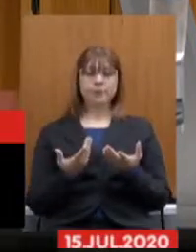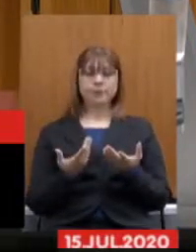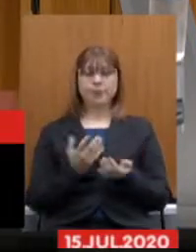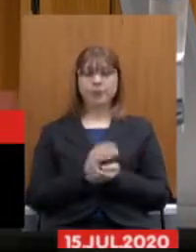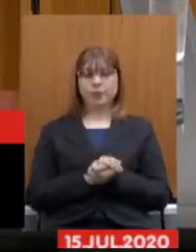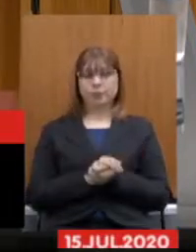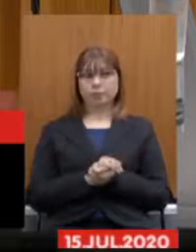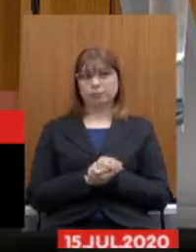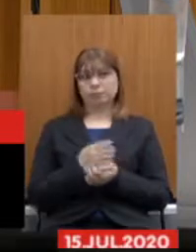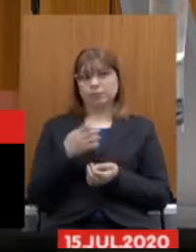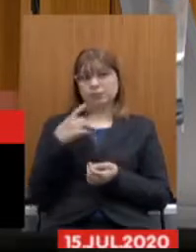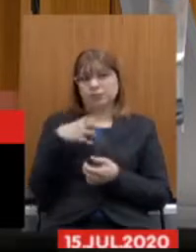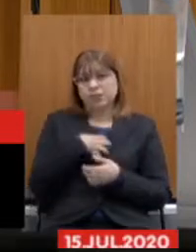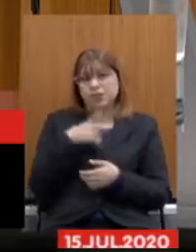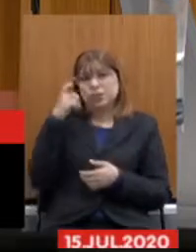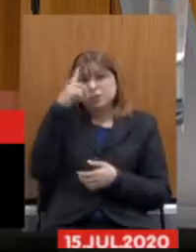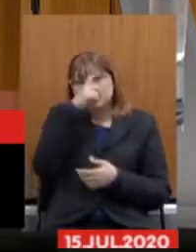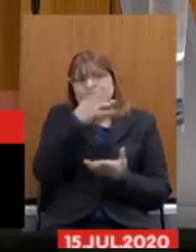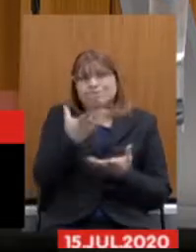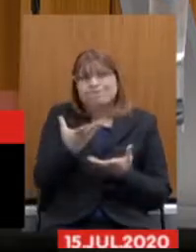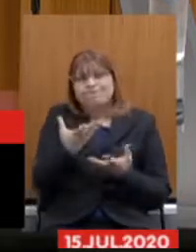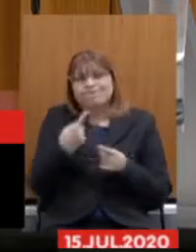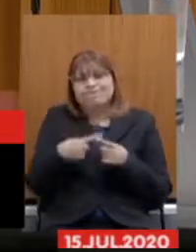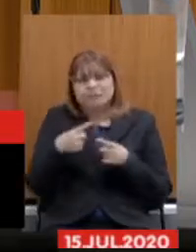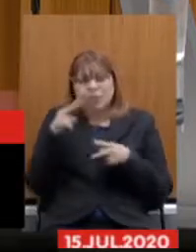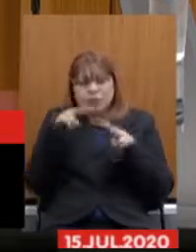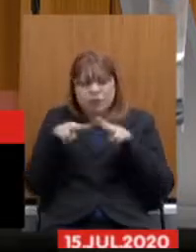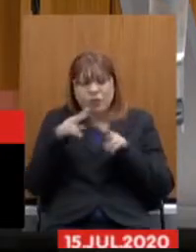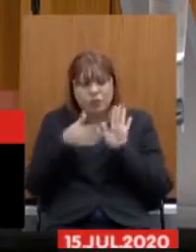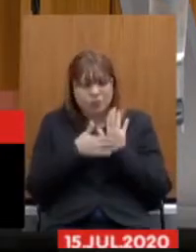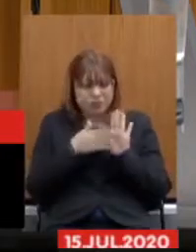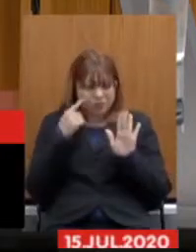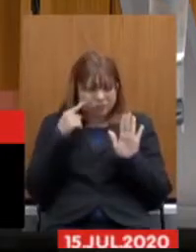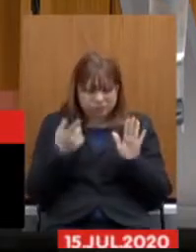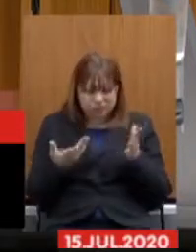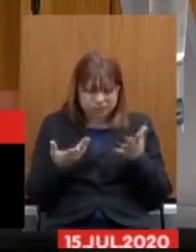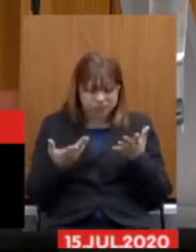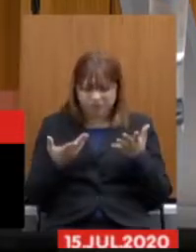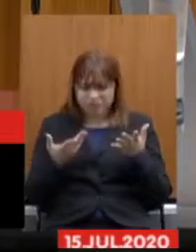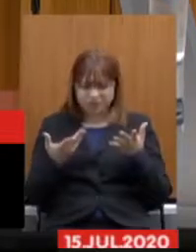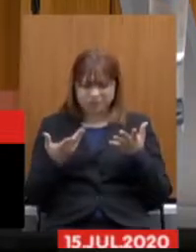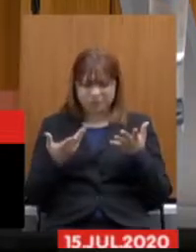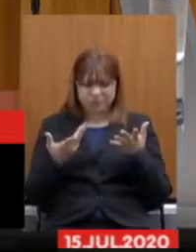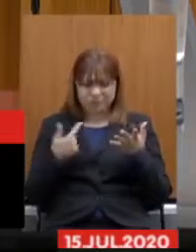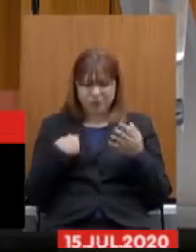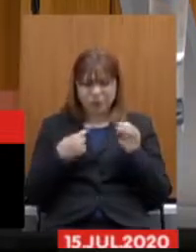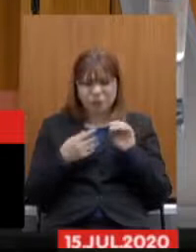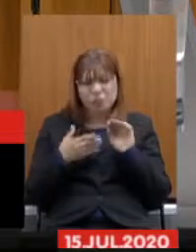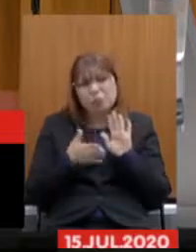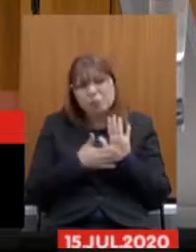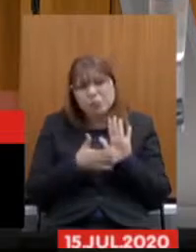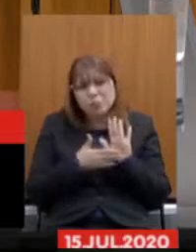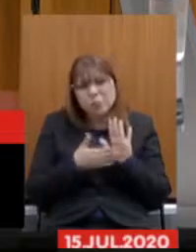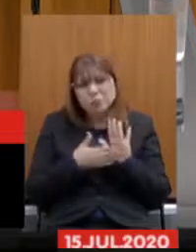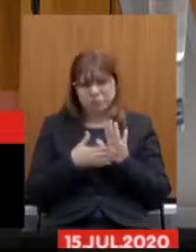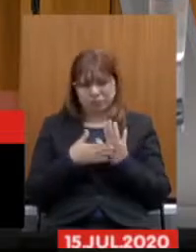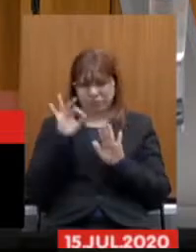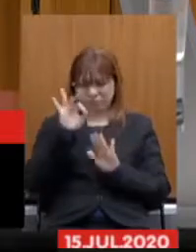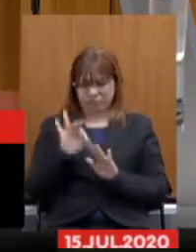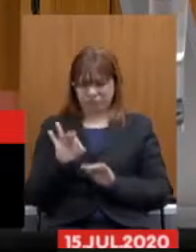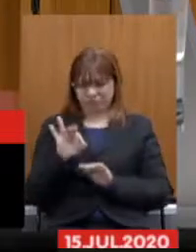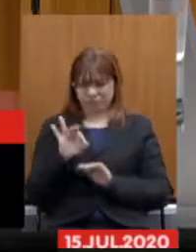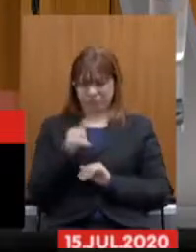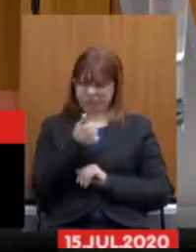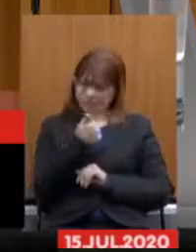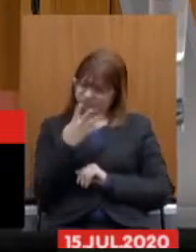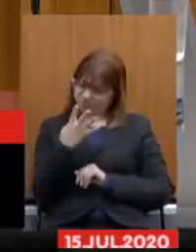começamos a analisar a proposta eu vou falar em que eu vou eu vou propor uma alíquota de 14